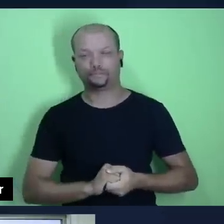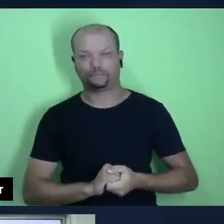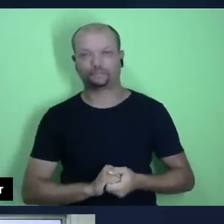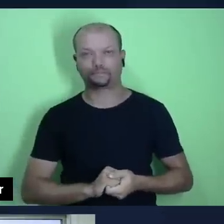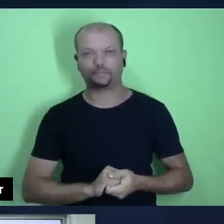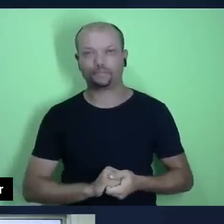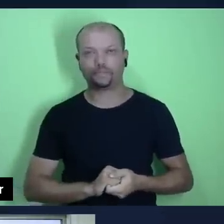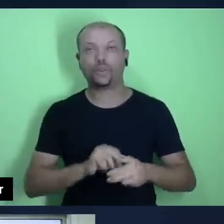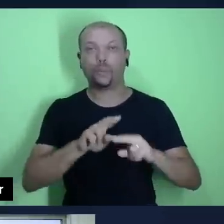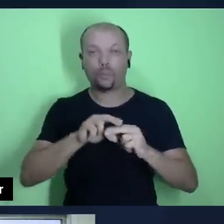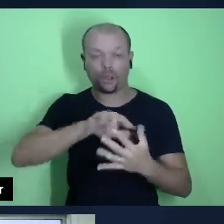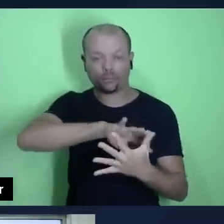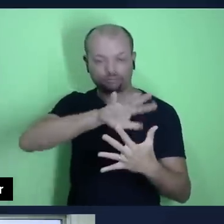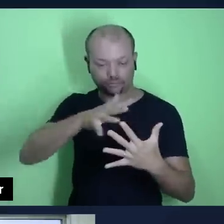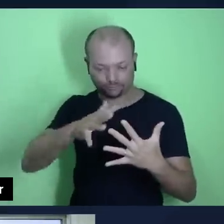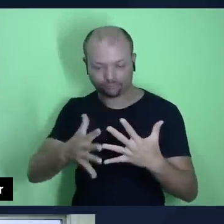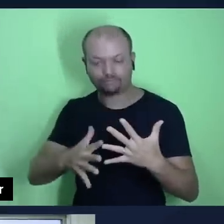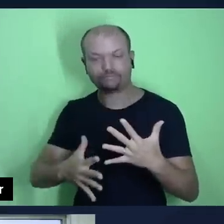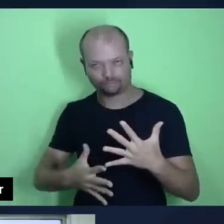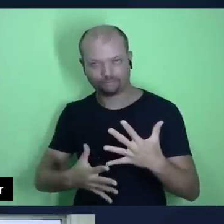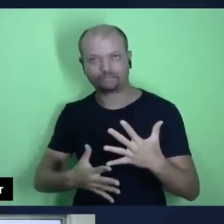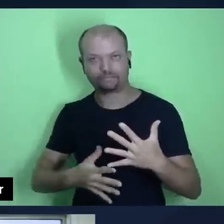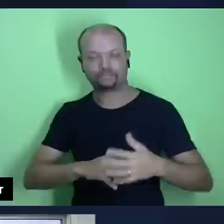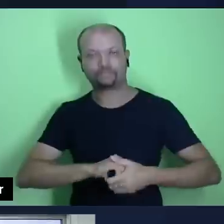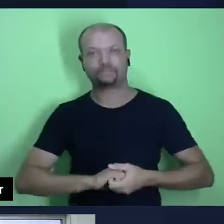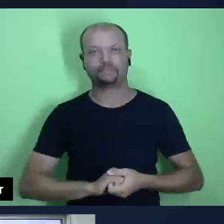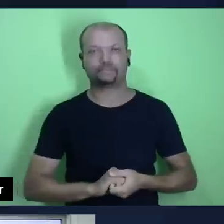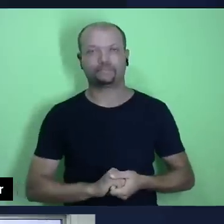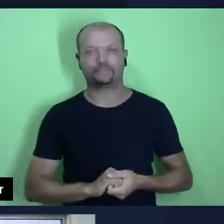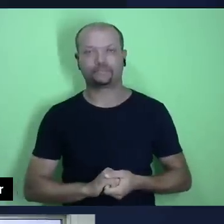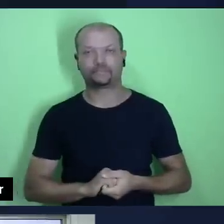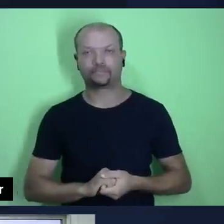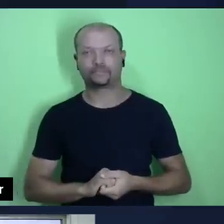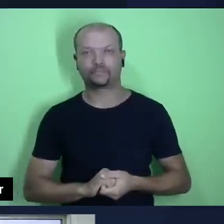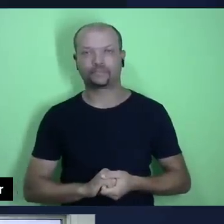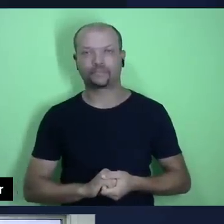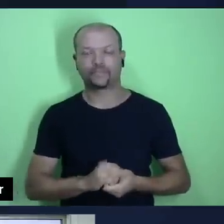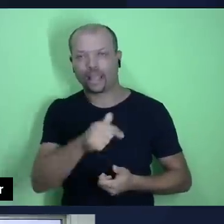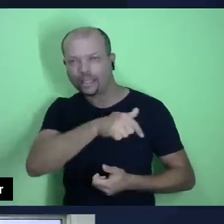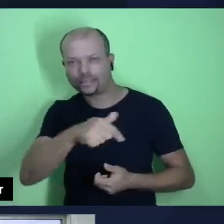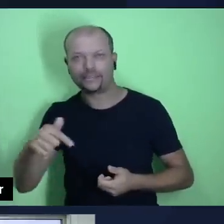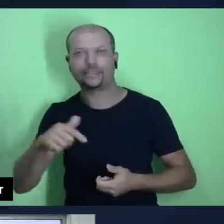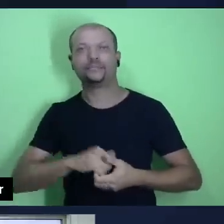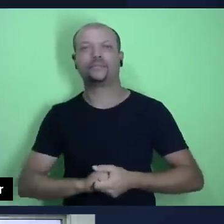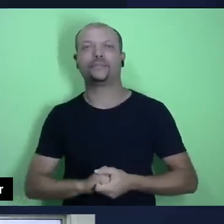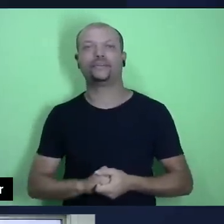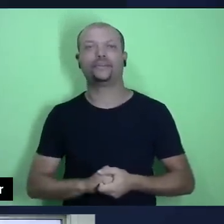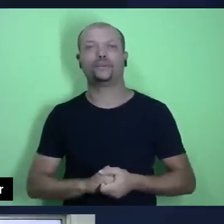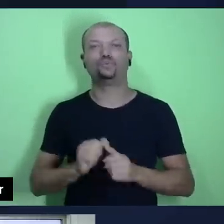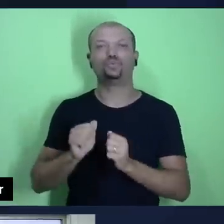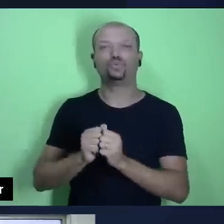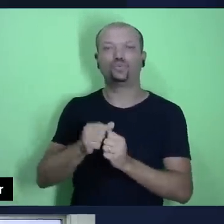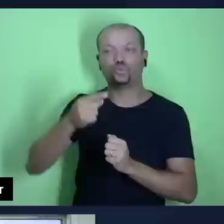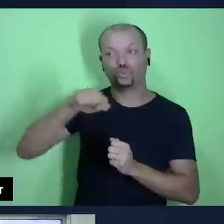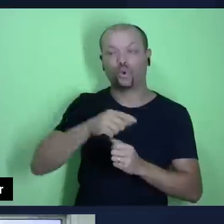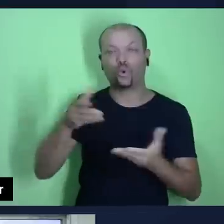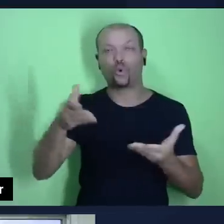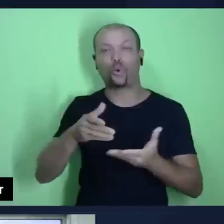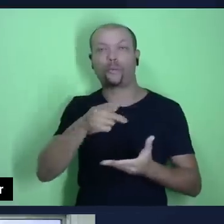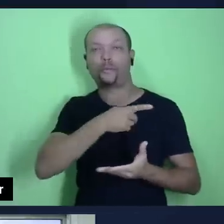da língua brasileira de sinais. Esta semana está conosco o pastor